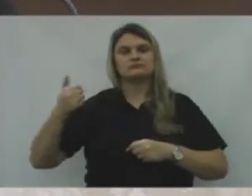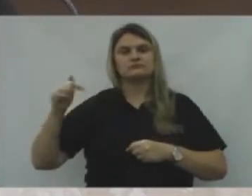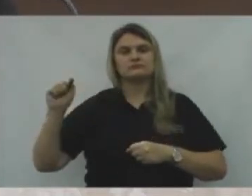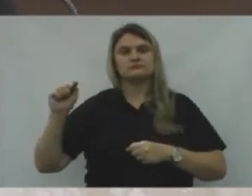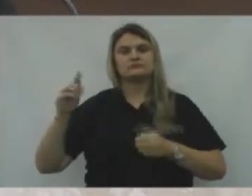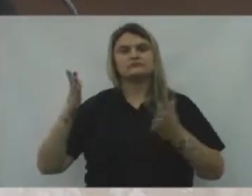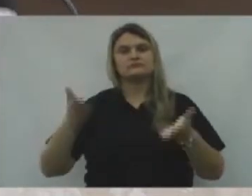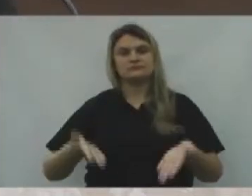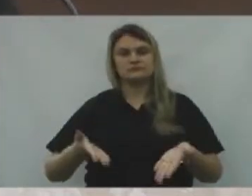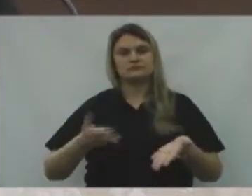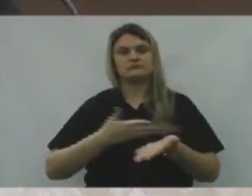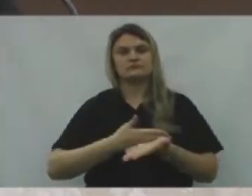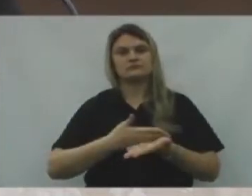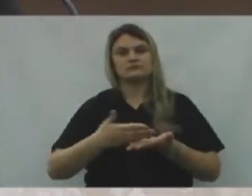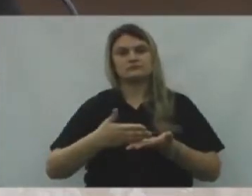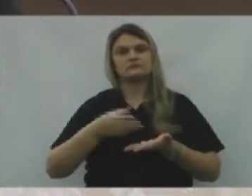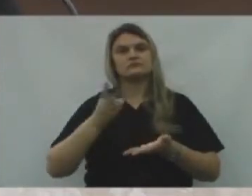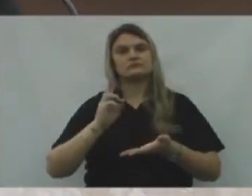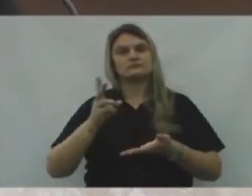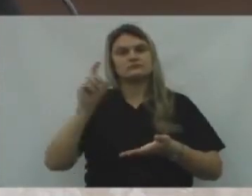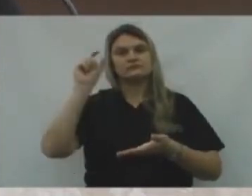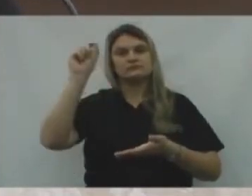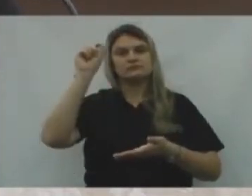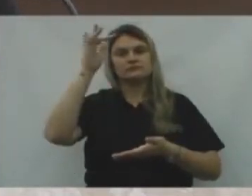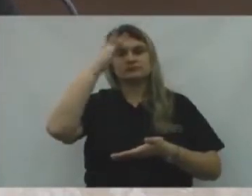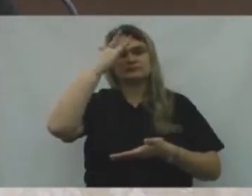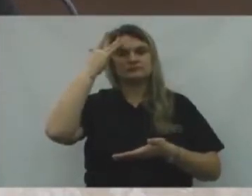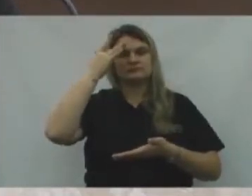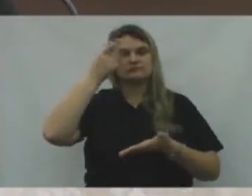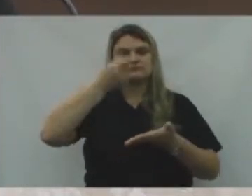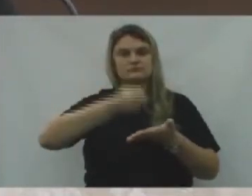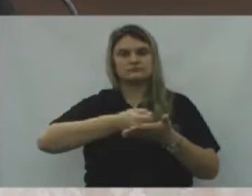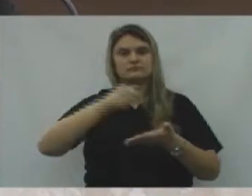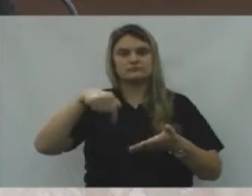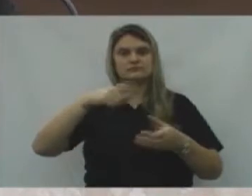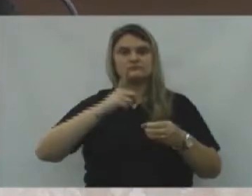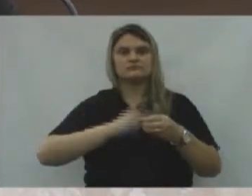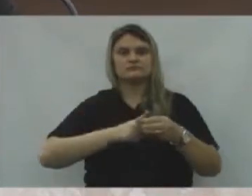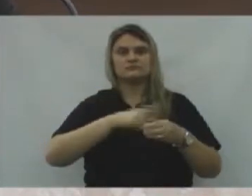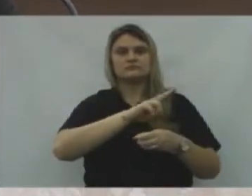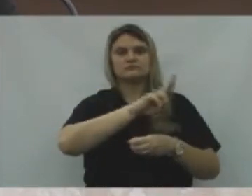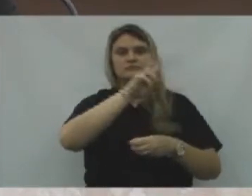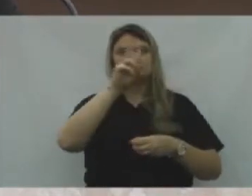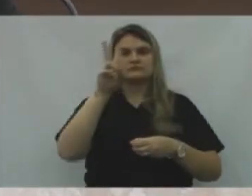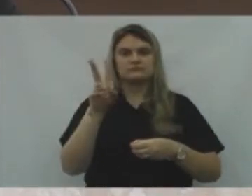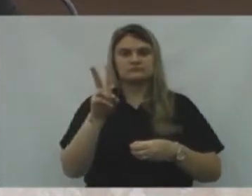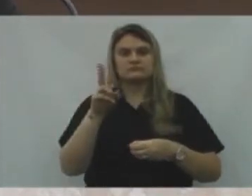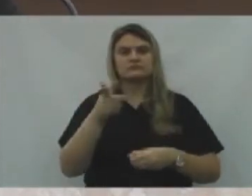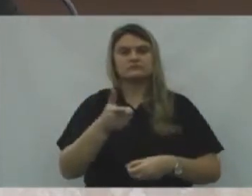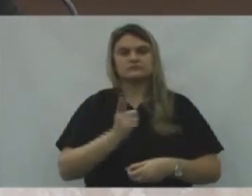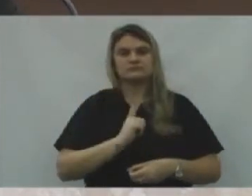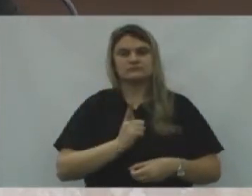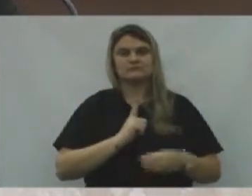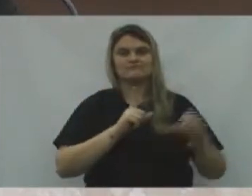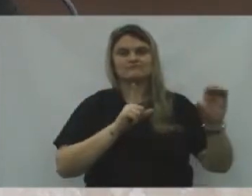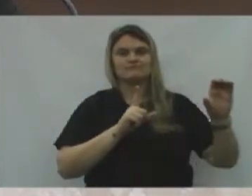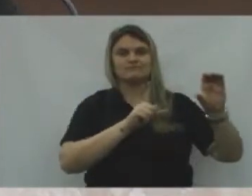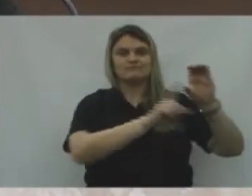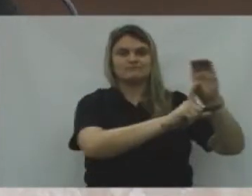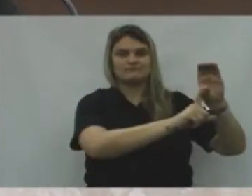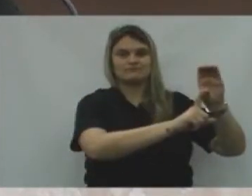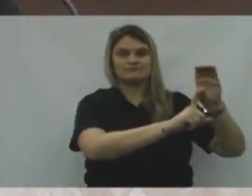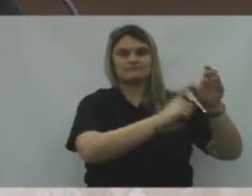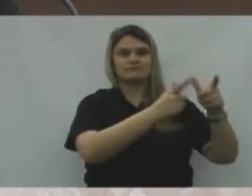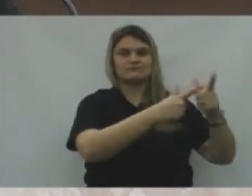Onde, a partir de hoje, Todo contribuinte da cidade de União da Vitória, Que tem alguma situação de